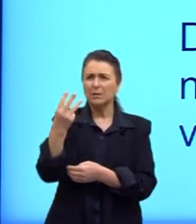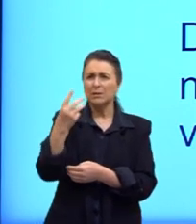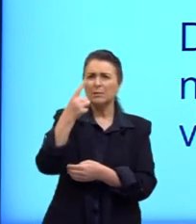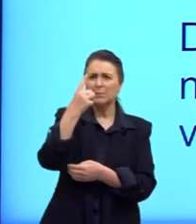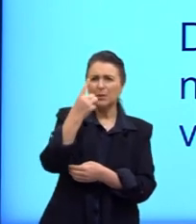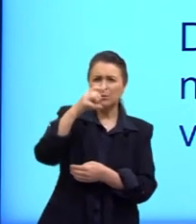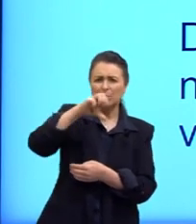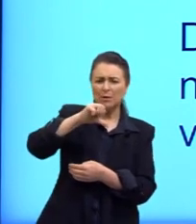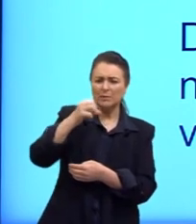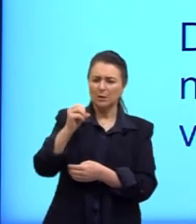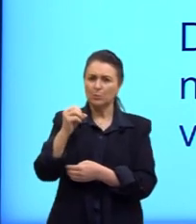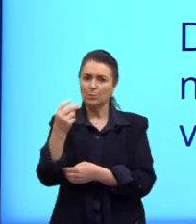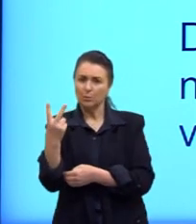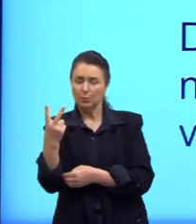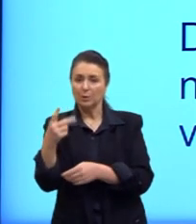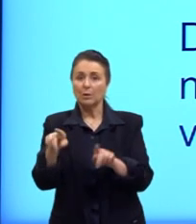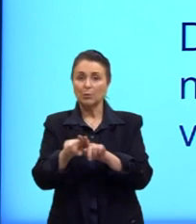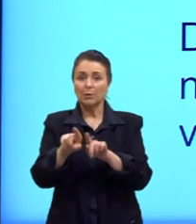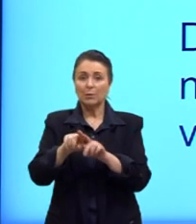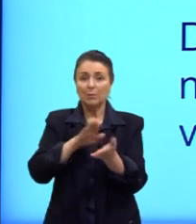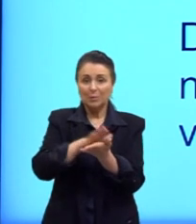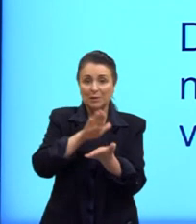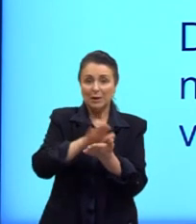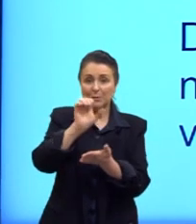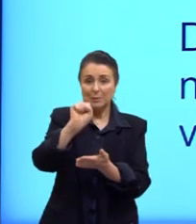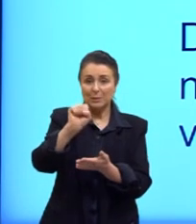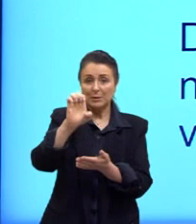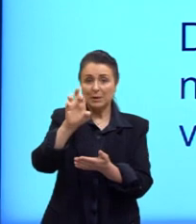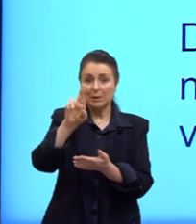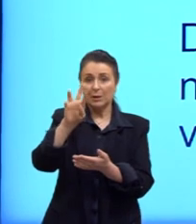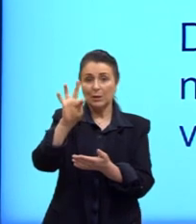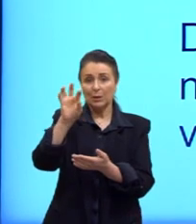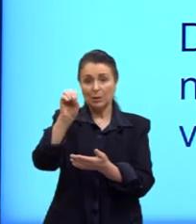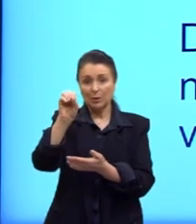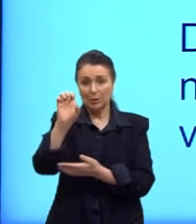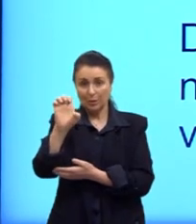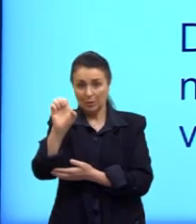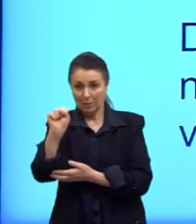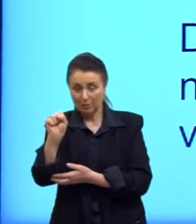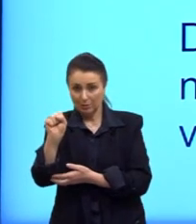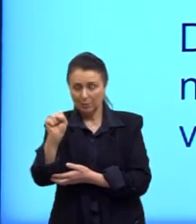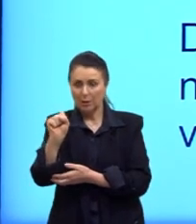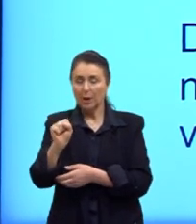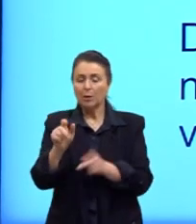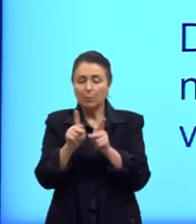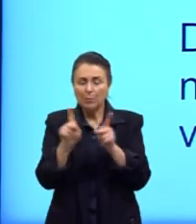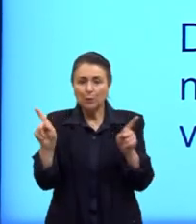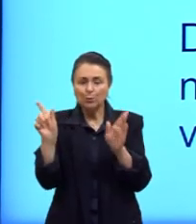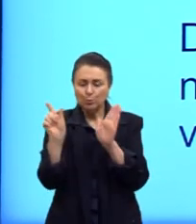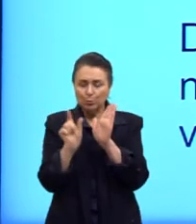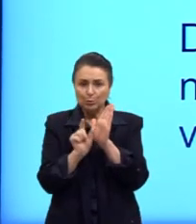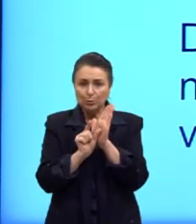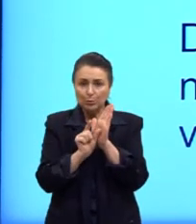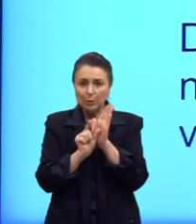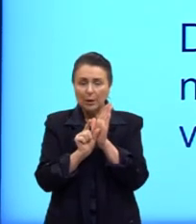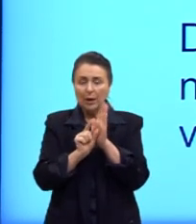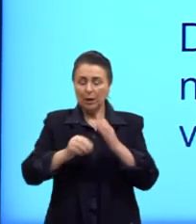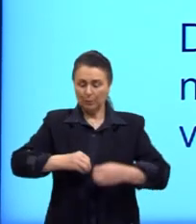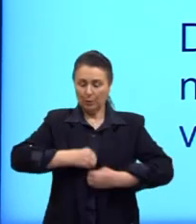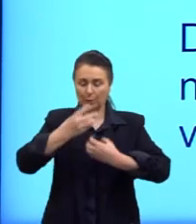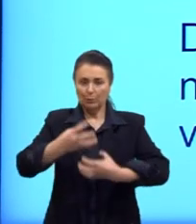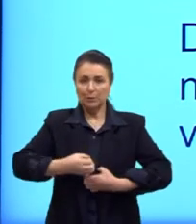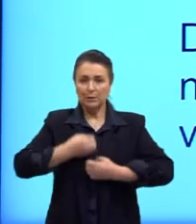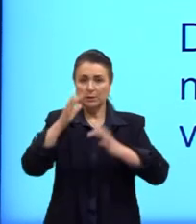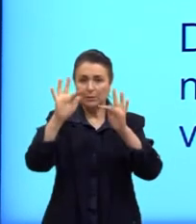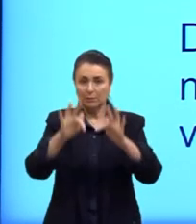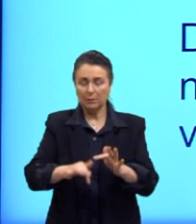onde é publicado o Sertões do Euclides da Cunha. Então, é um momento pequenininho, podem ver que essa questão da poesia do